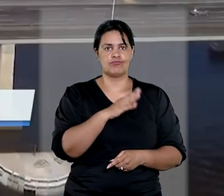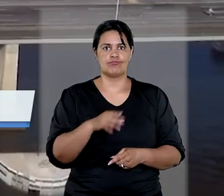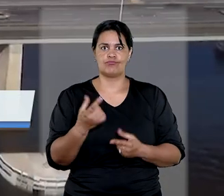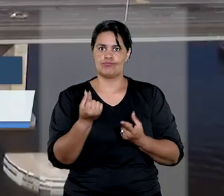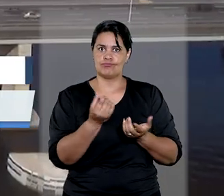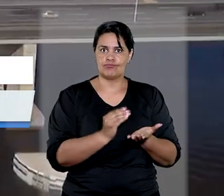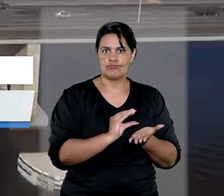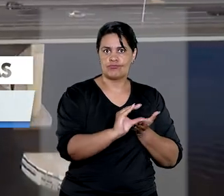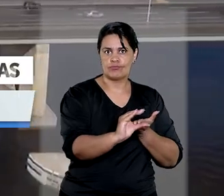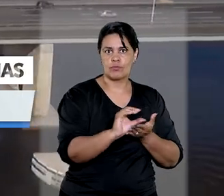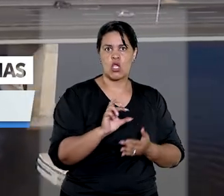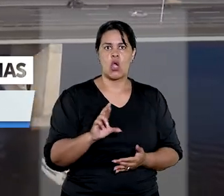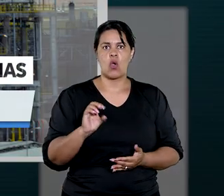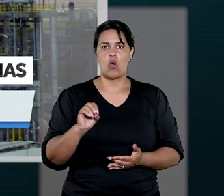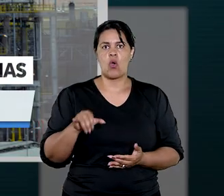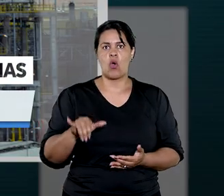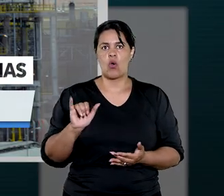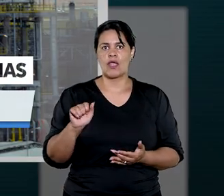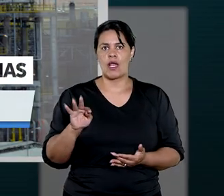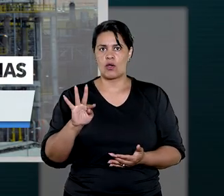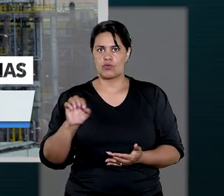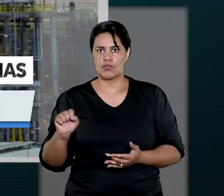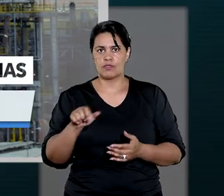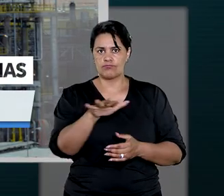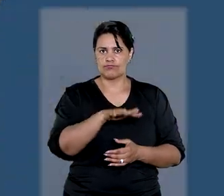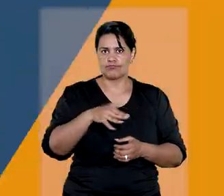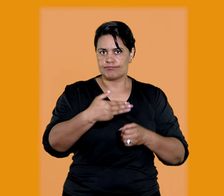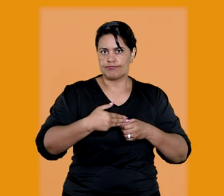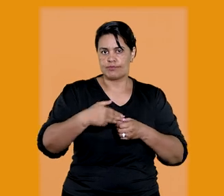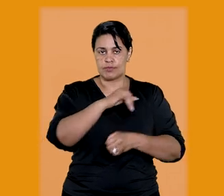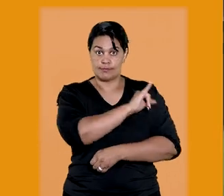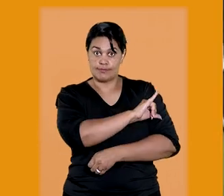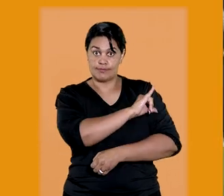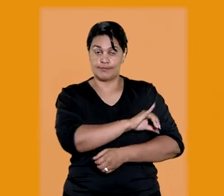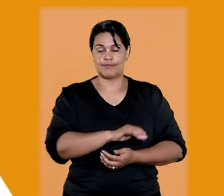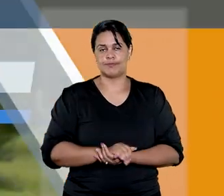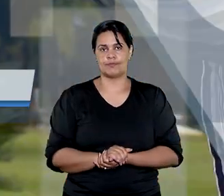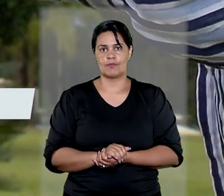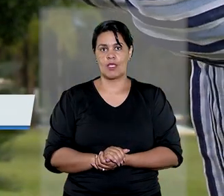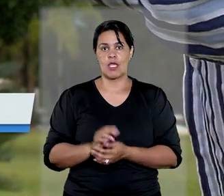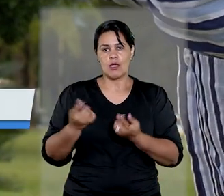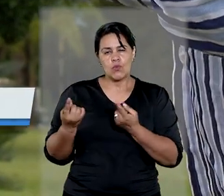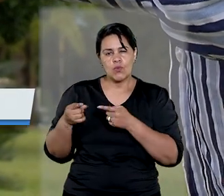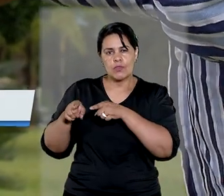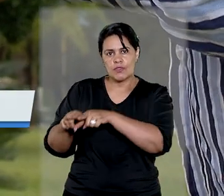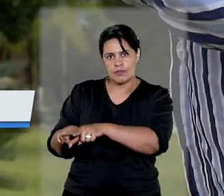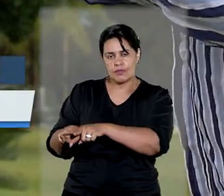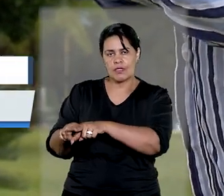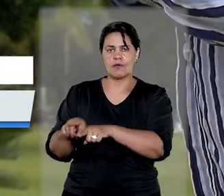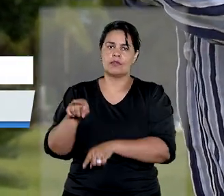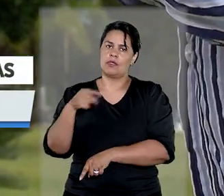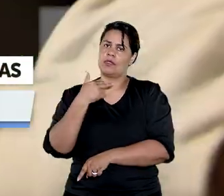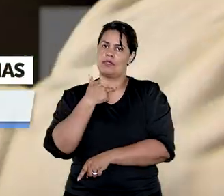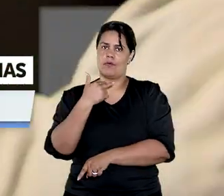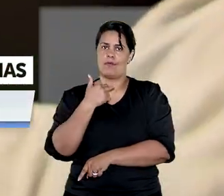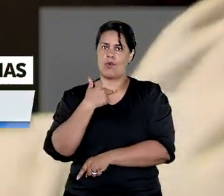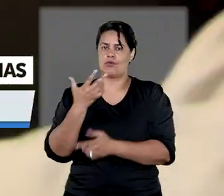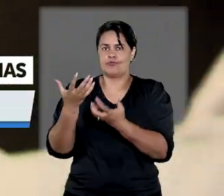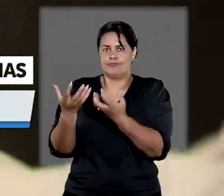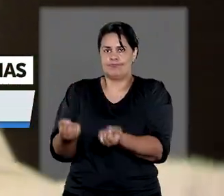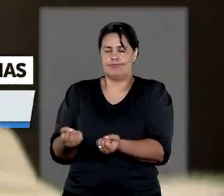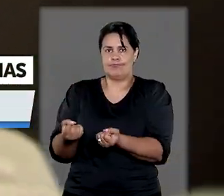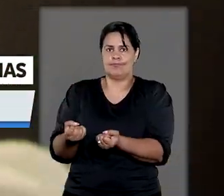repasse de royalties do petróleo para municípios do Rio de Janeiro. União estável paralela não pode ser